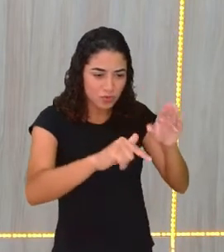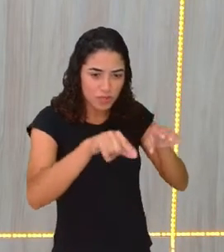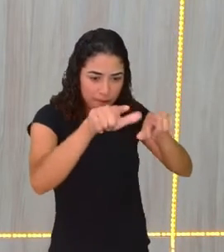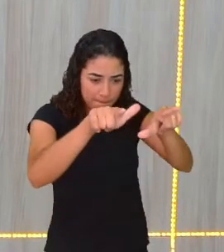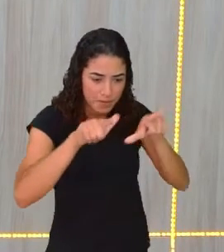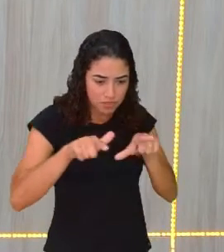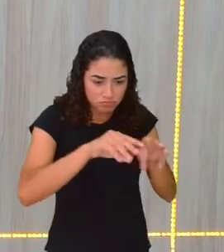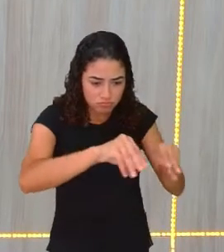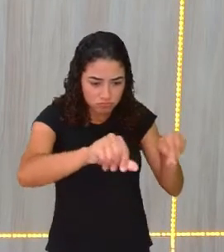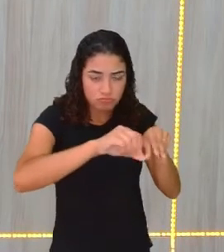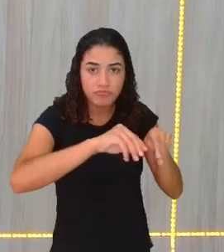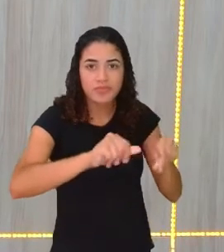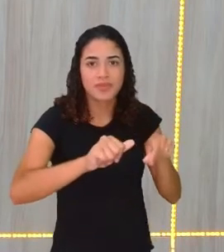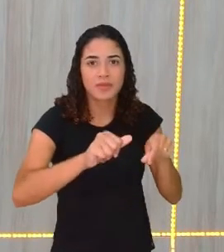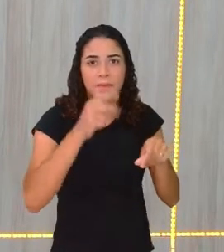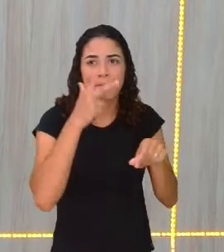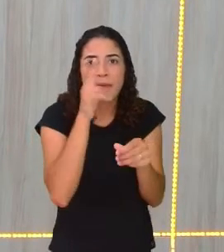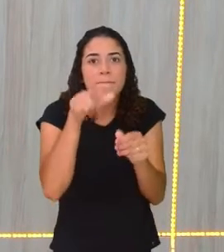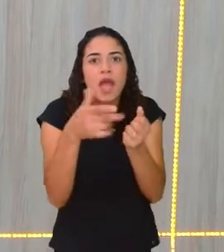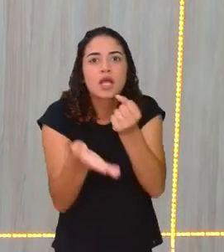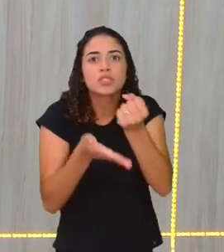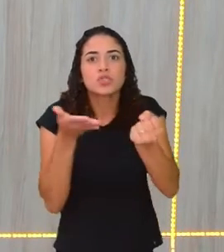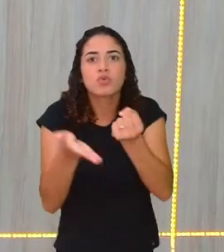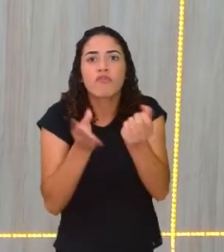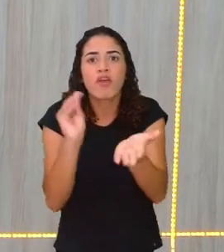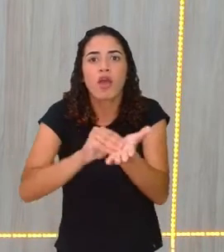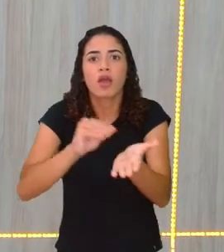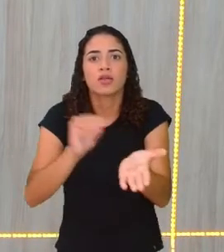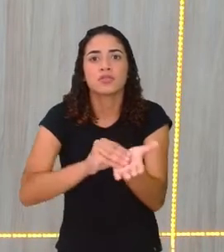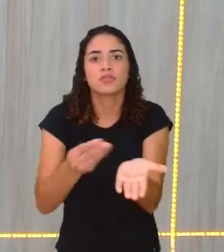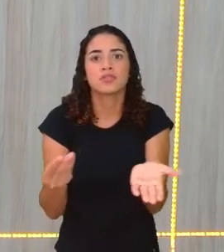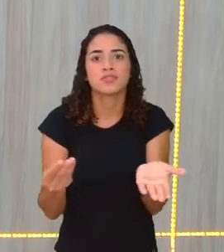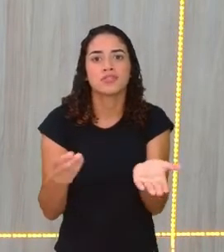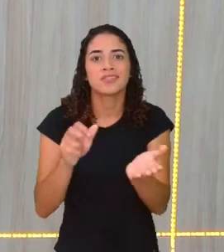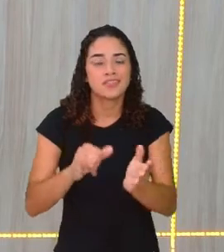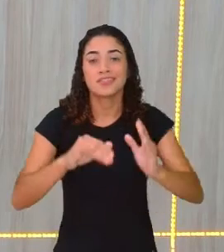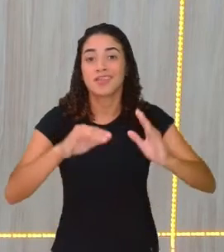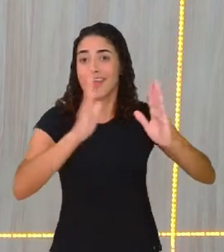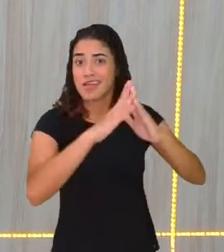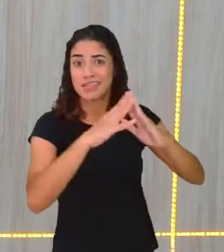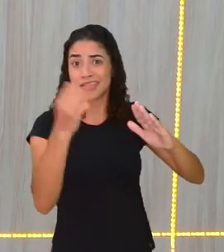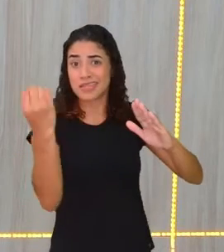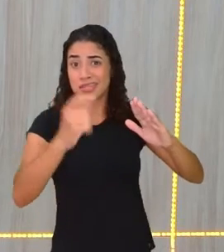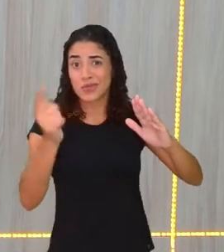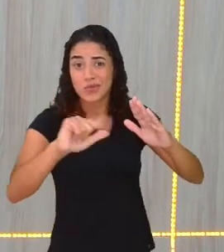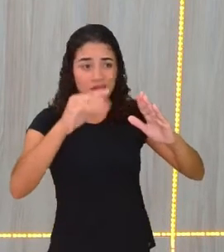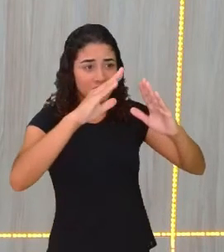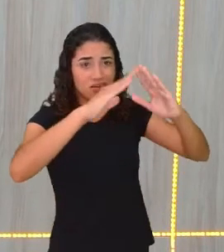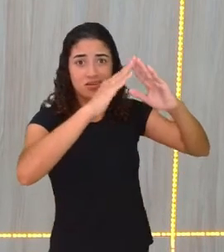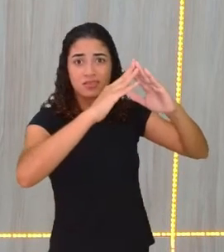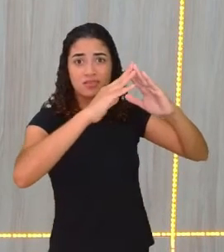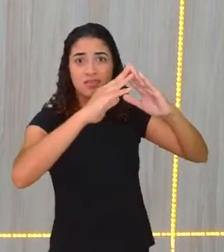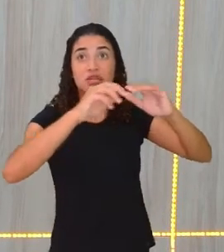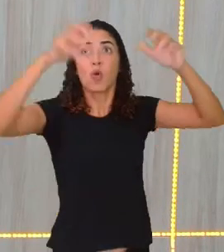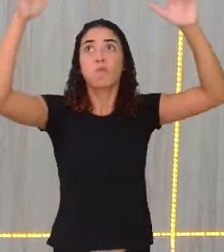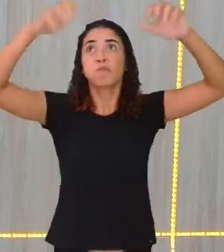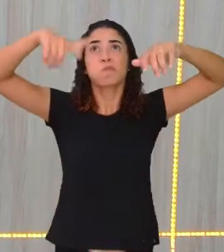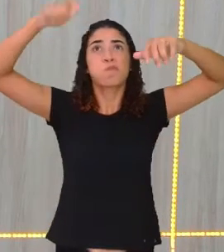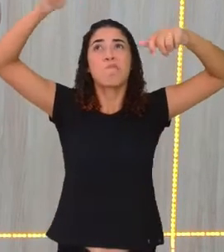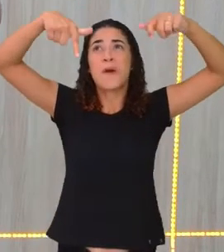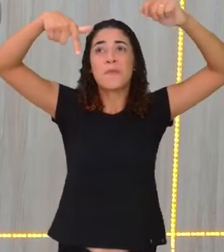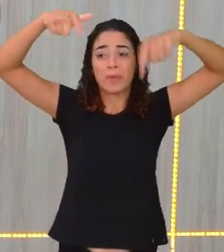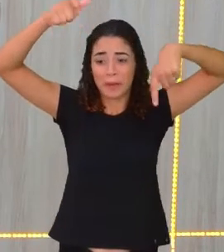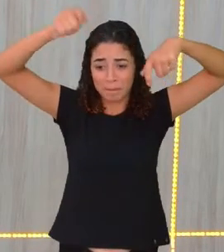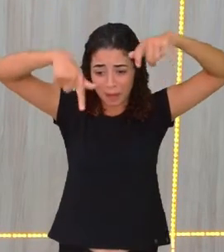mínimo de dignidade, não é? Então, se uma casa não tem teto, se chove, tem goteira dentro da casa,